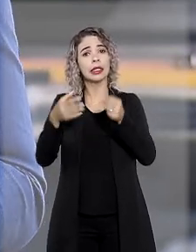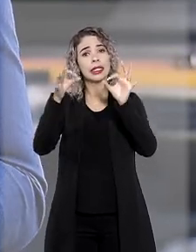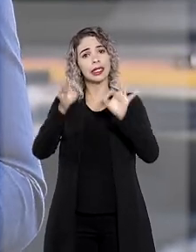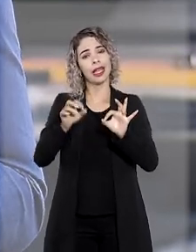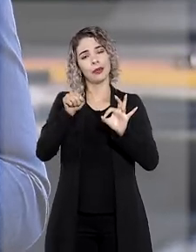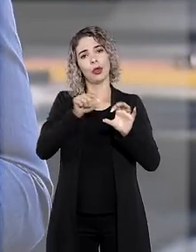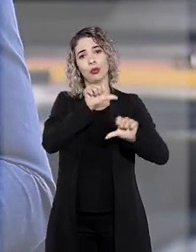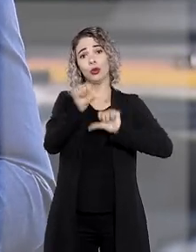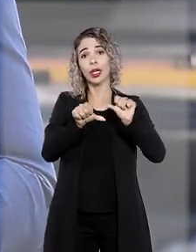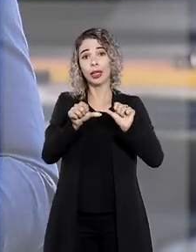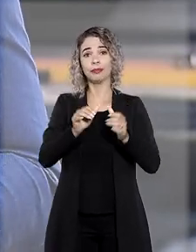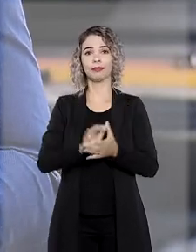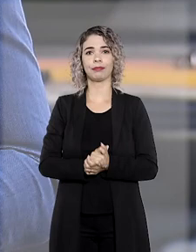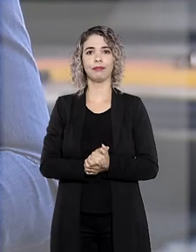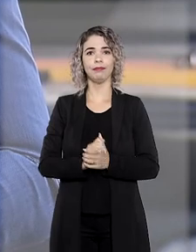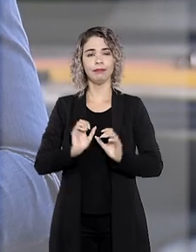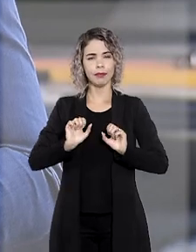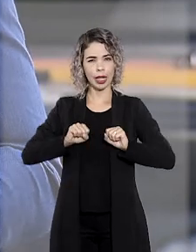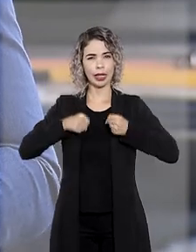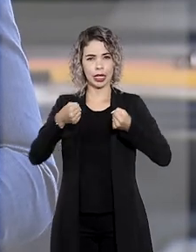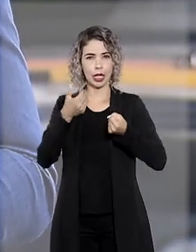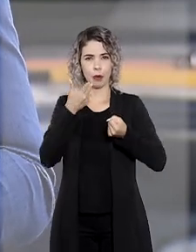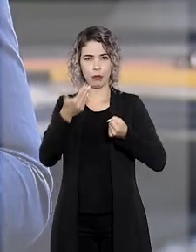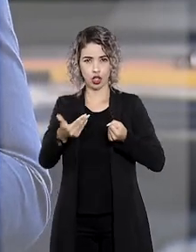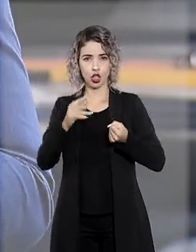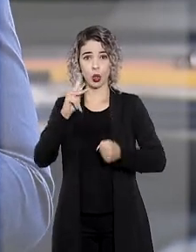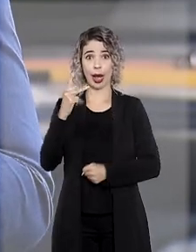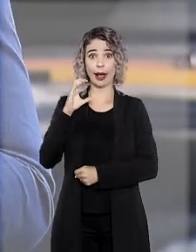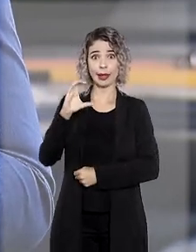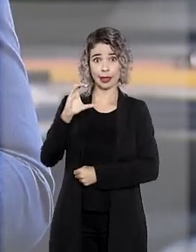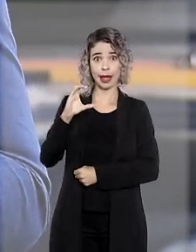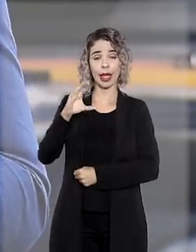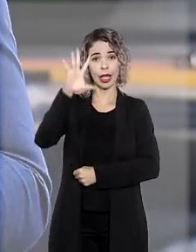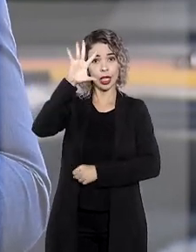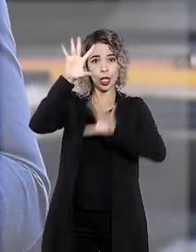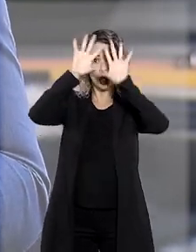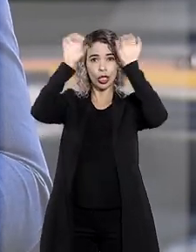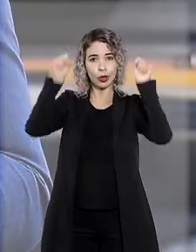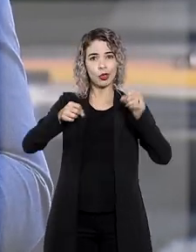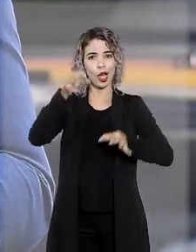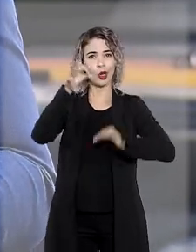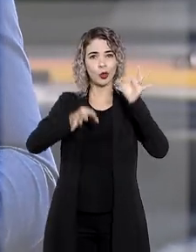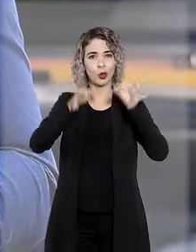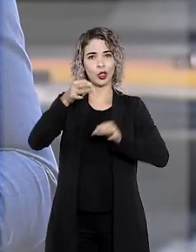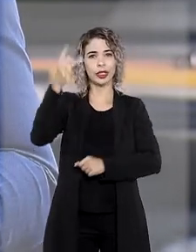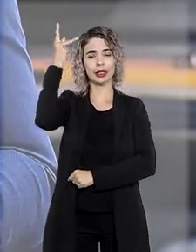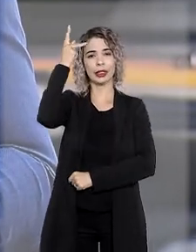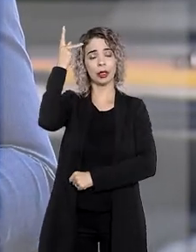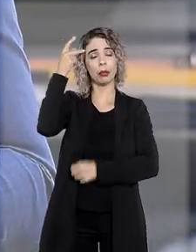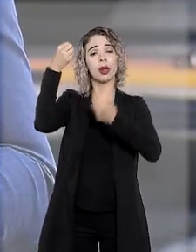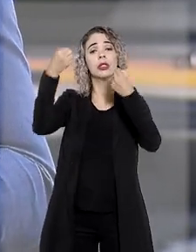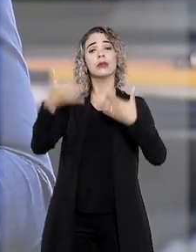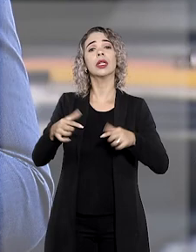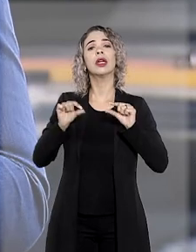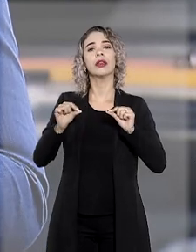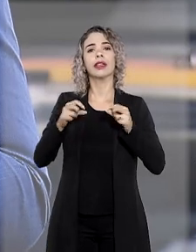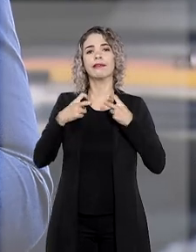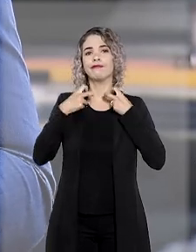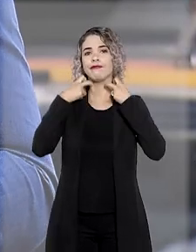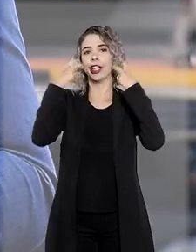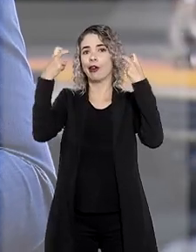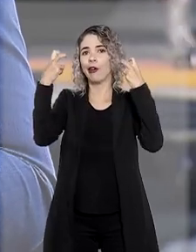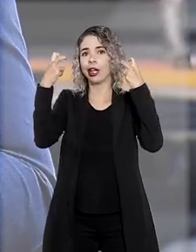adequada para a medida. A defesa impetrou habeas corpus no Tribunal de Justiça de São Paulo alegando